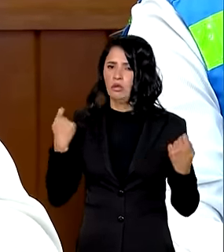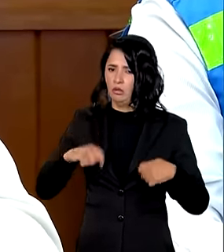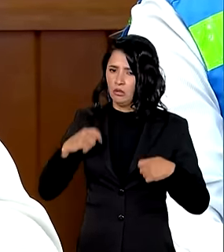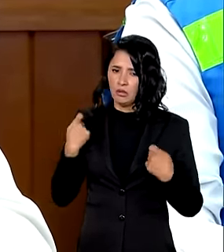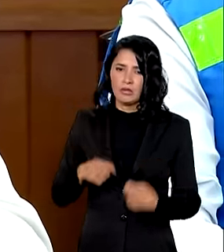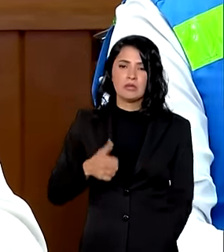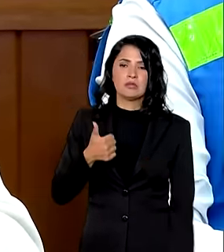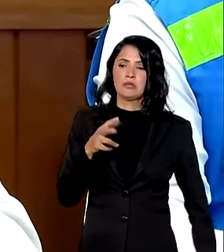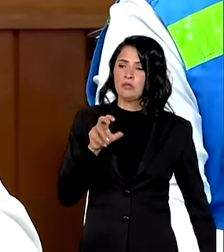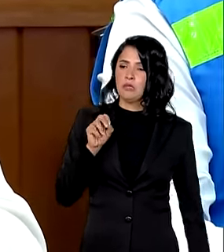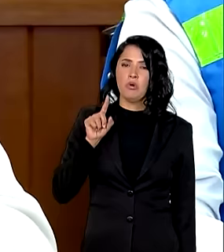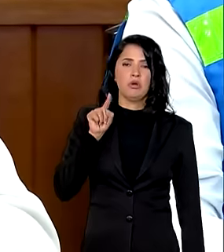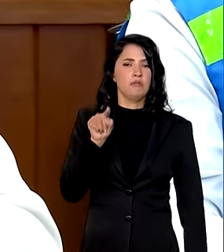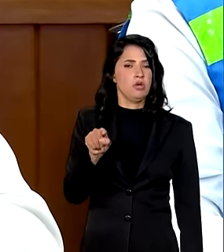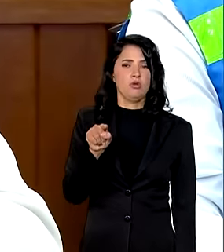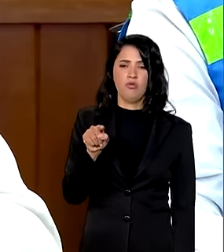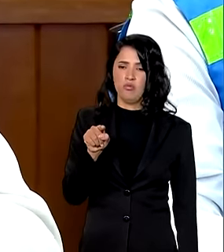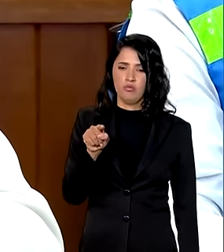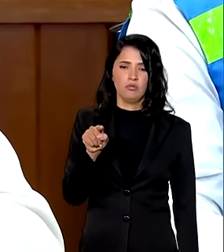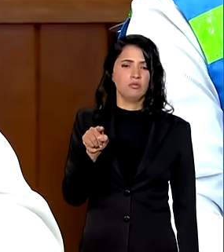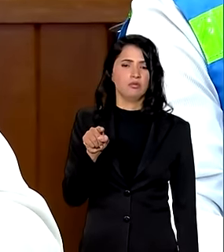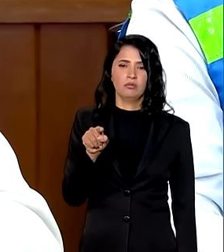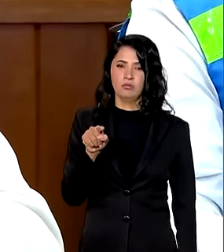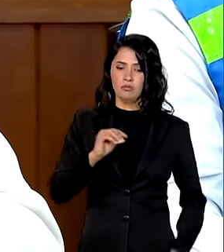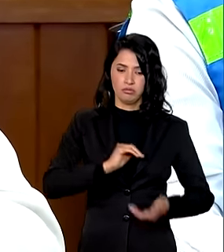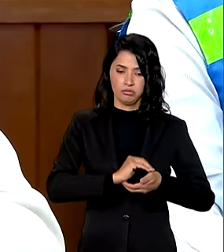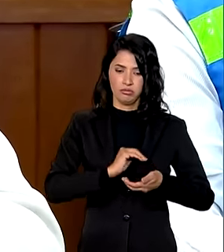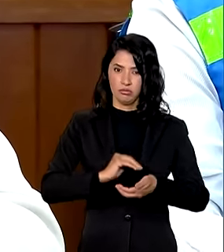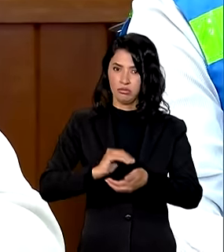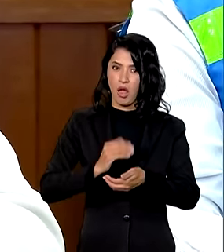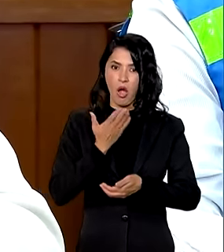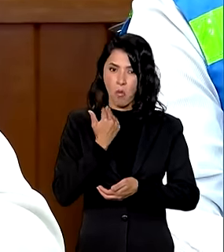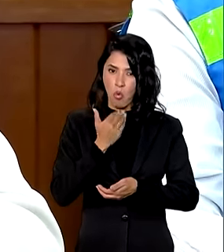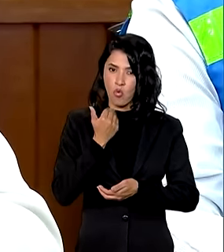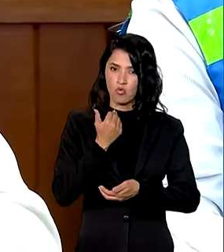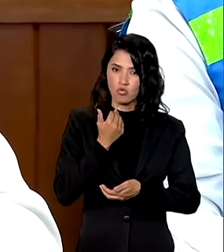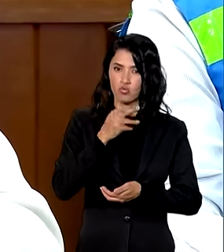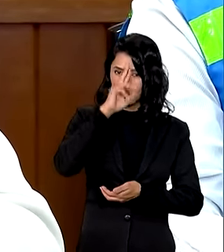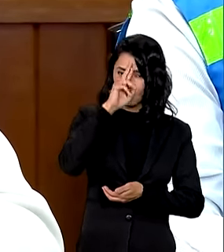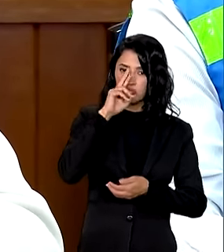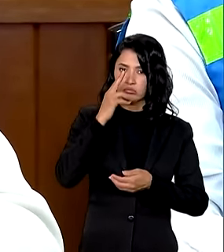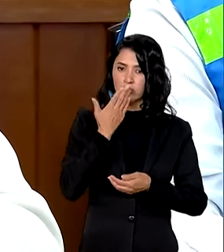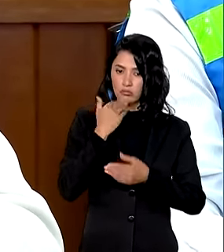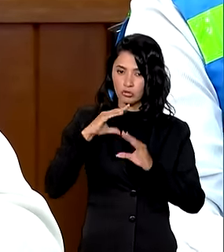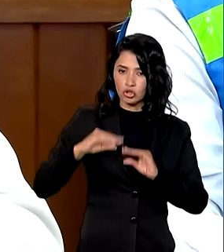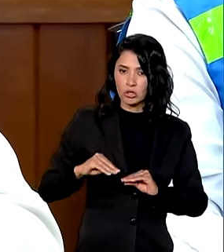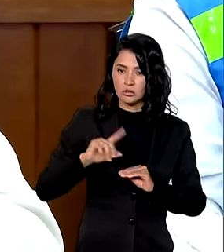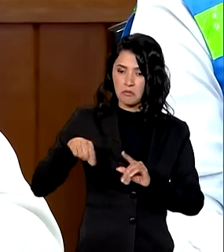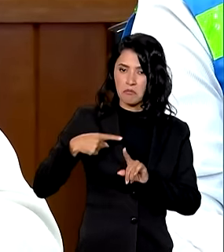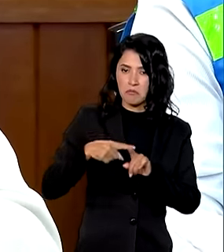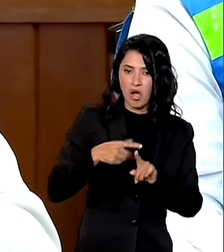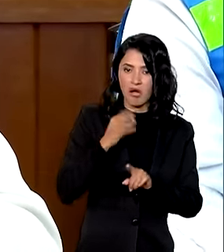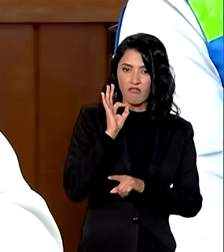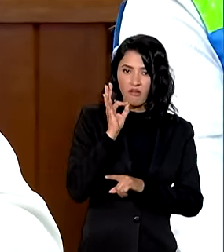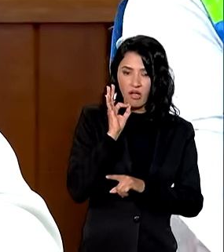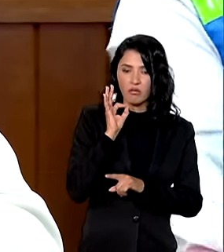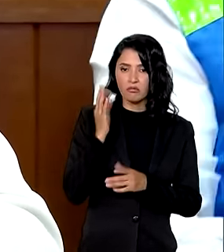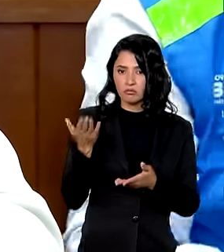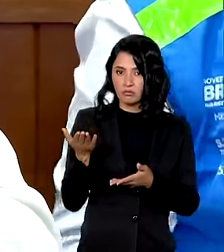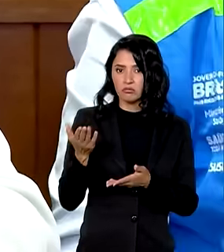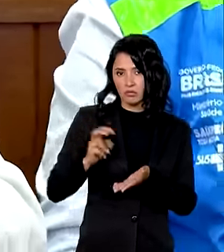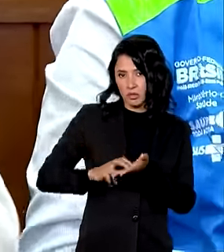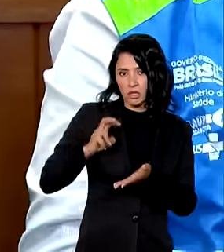150 mil quentinhas para almoço e janta mais o café da manhã no mínimo